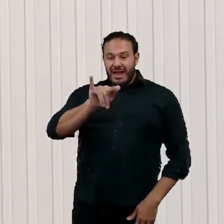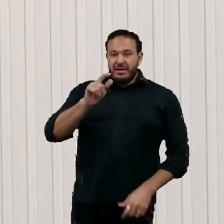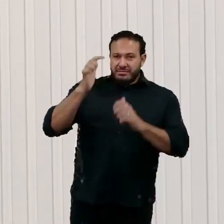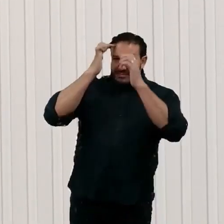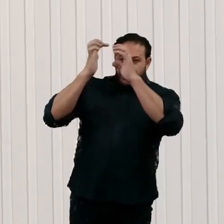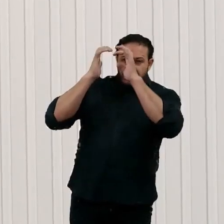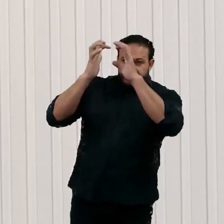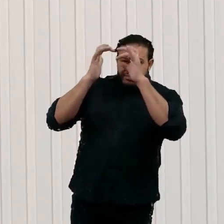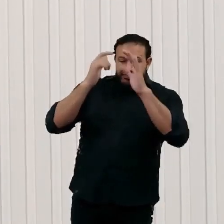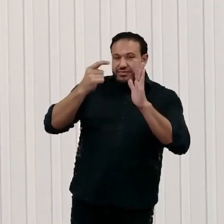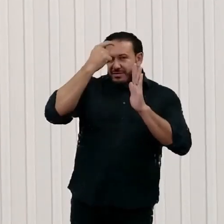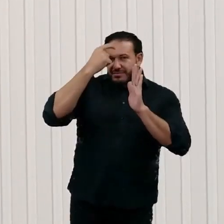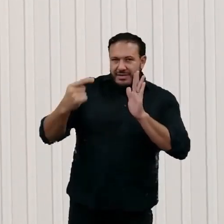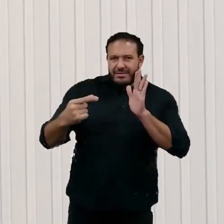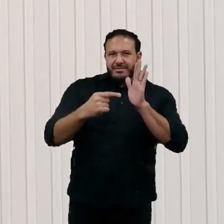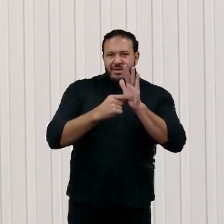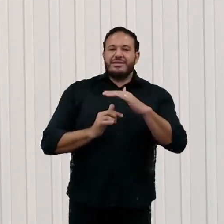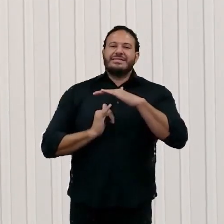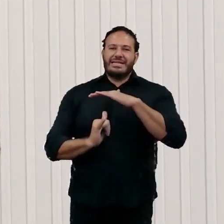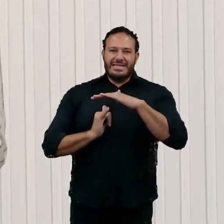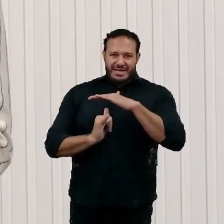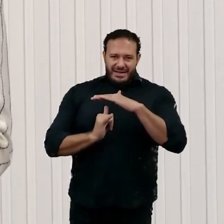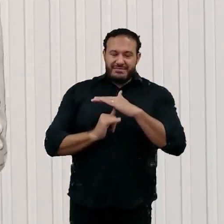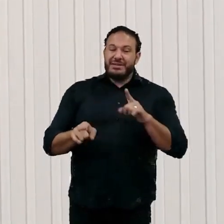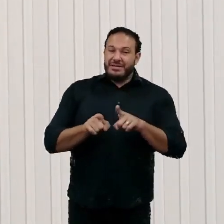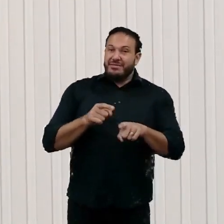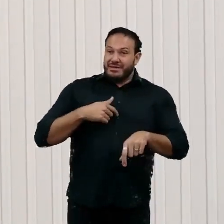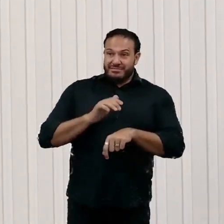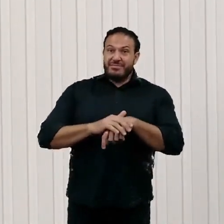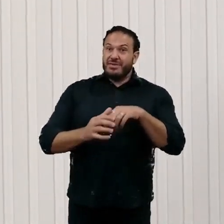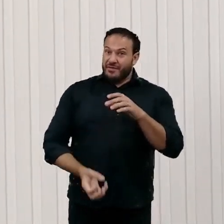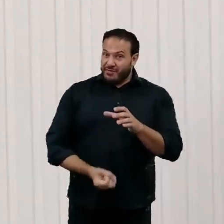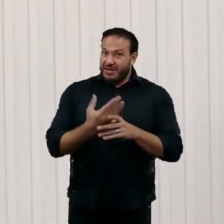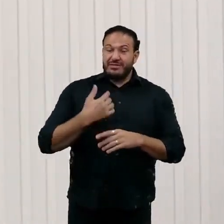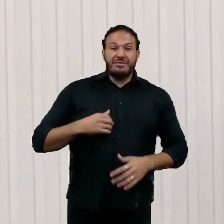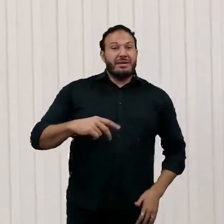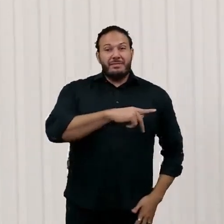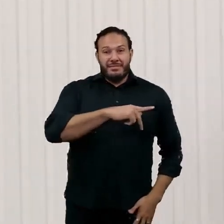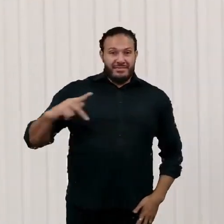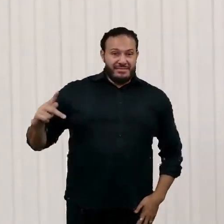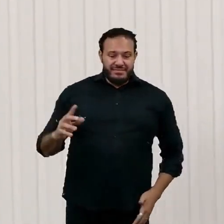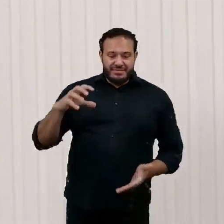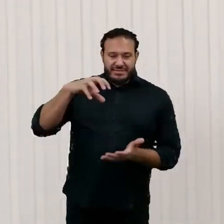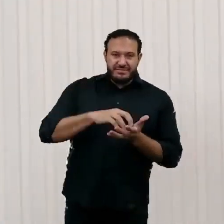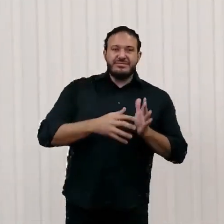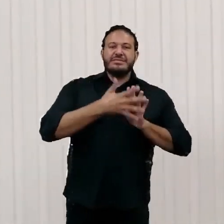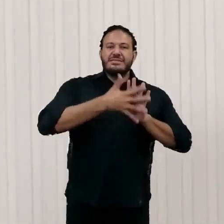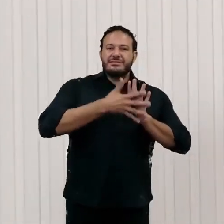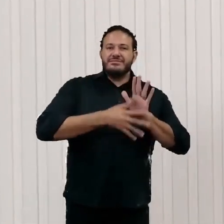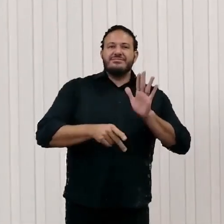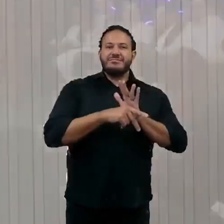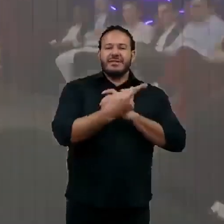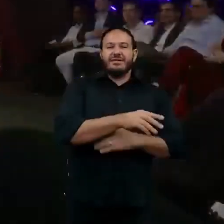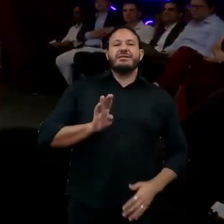inteligência artificial. Além disso, é fundador e presidente do Center for Curriculum de Redesign em Boston,